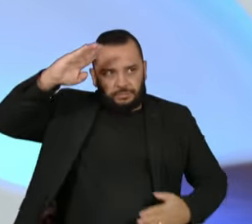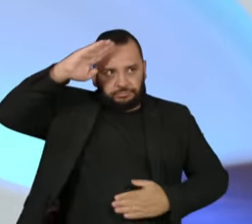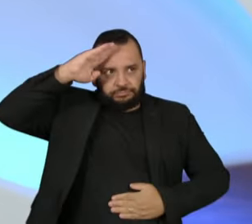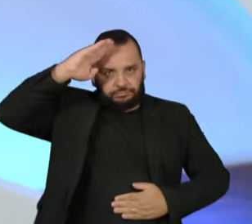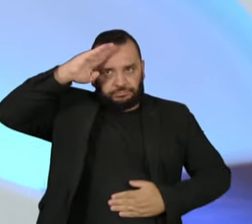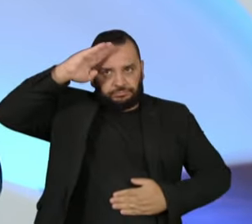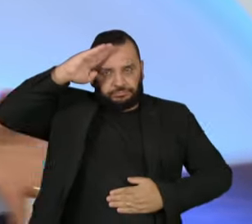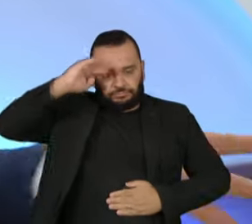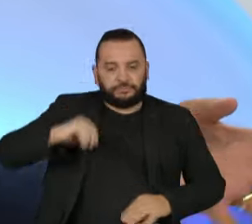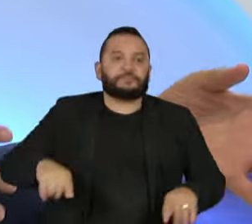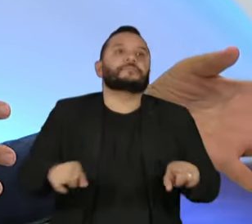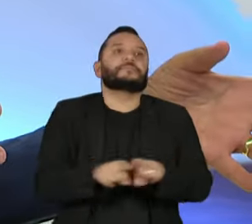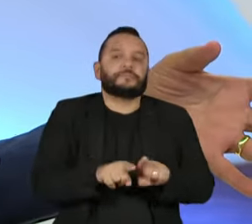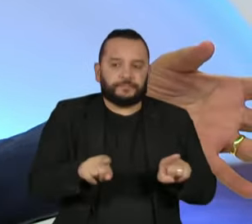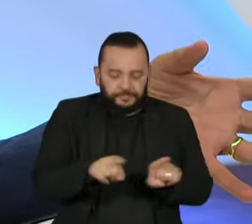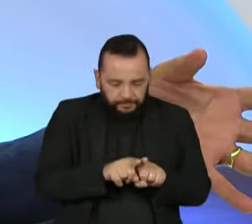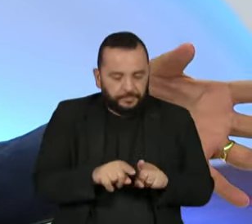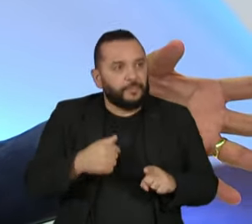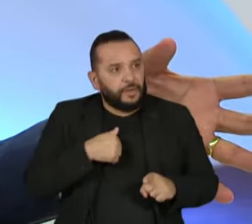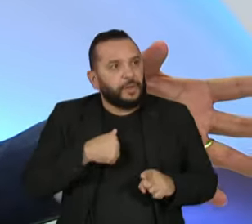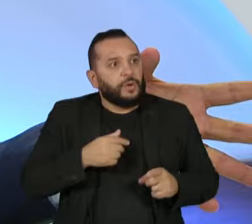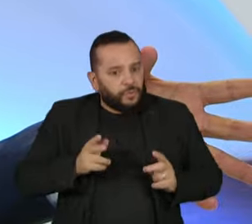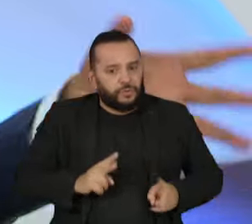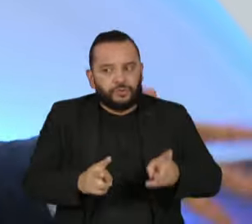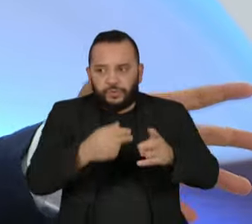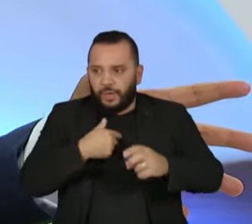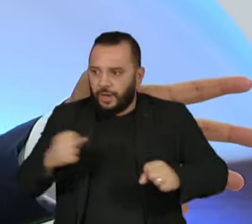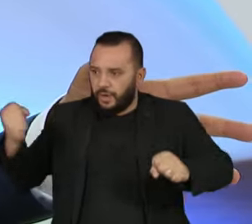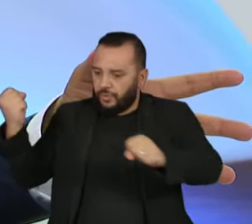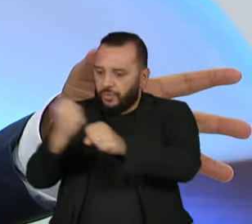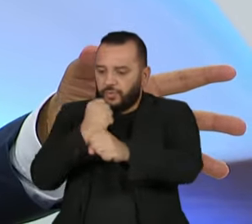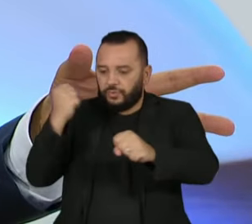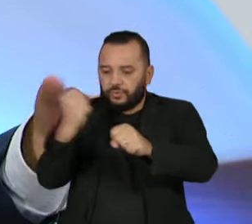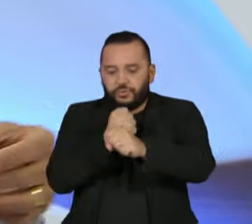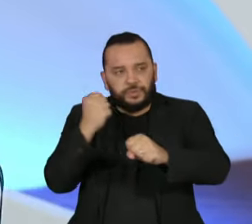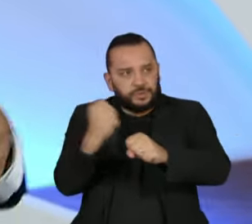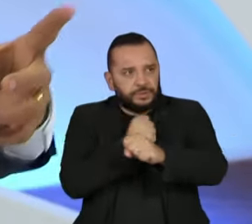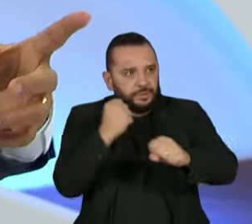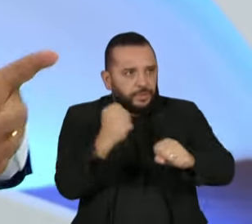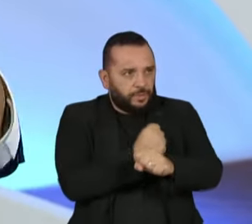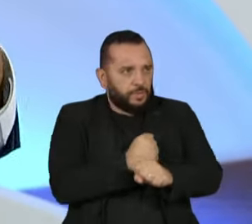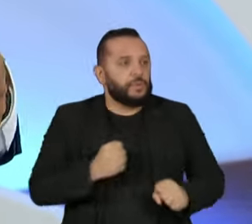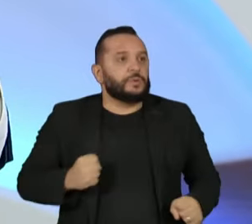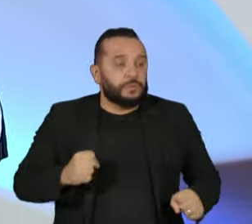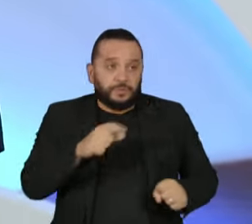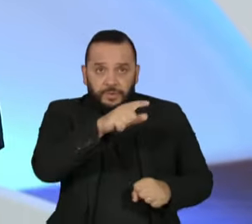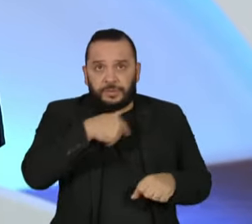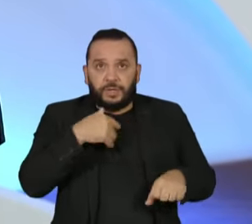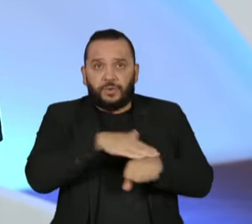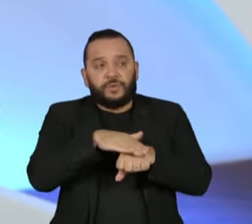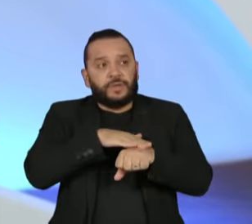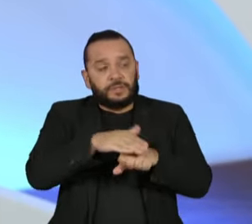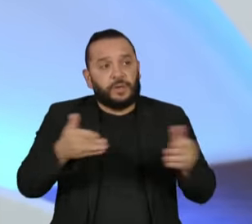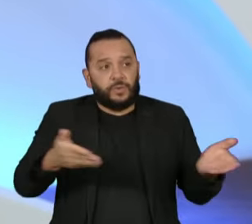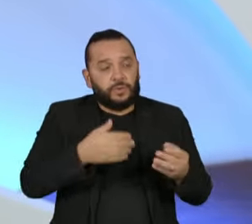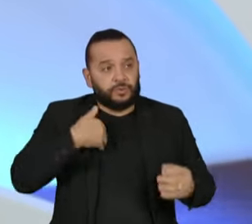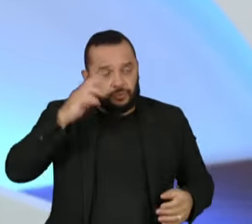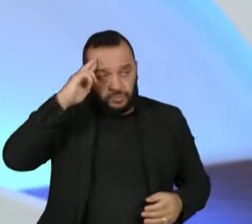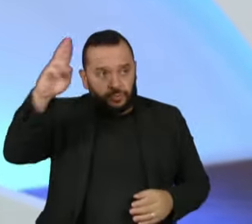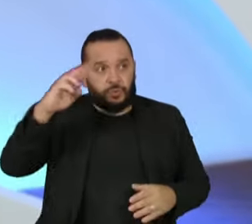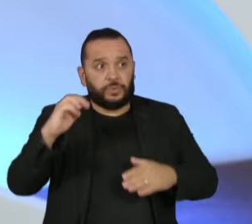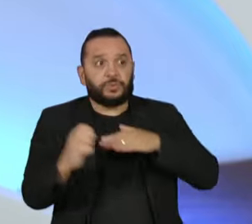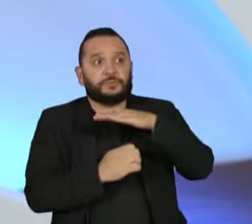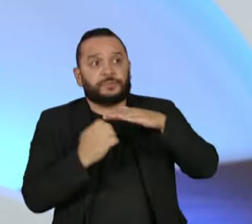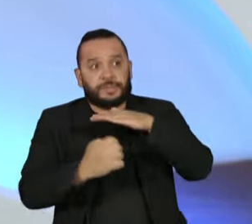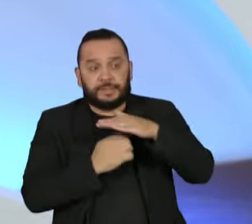garantir a continuidade de obras que estão em andamento. Se você conversar hoje com os empresários, por isso que eu estou dizendo,